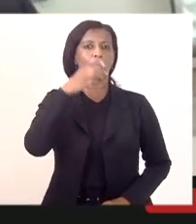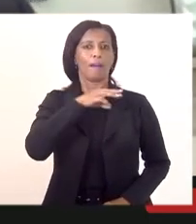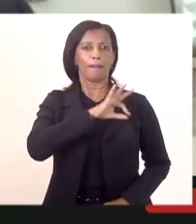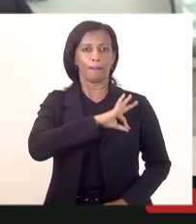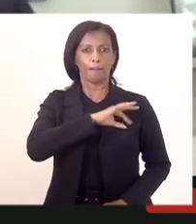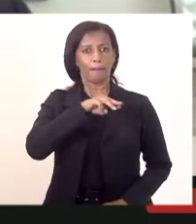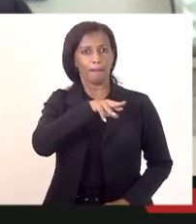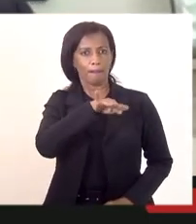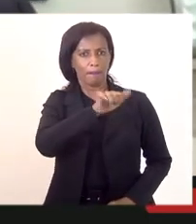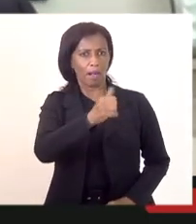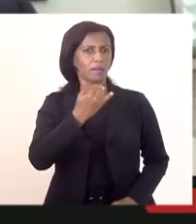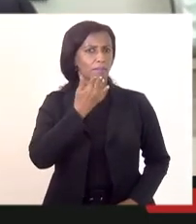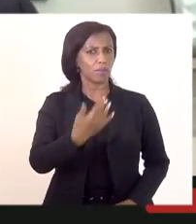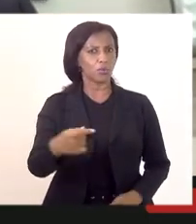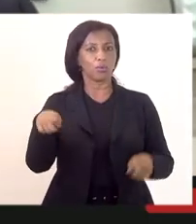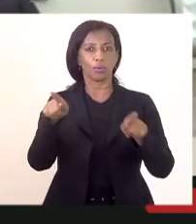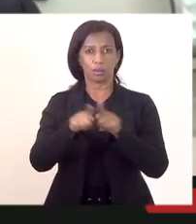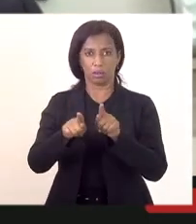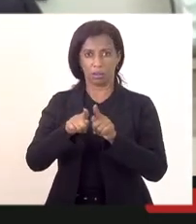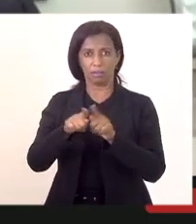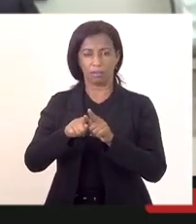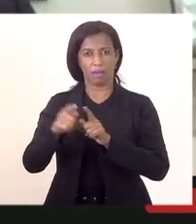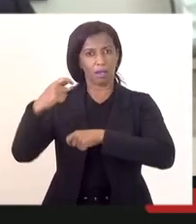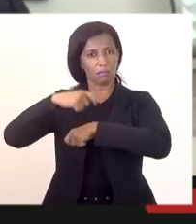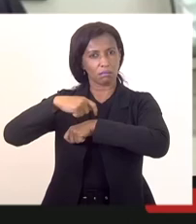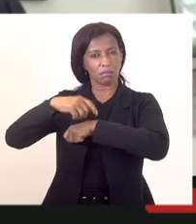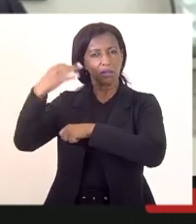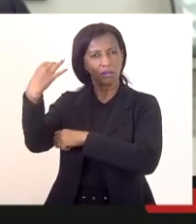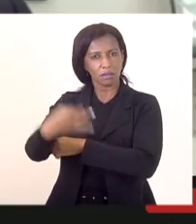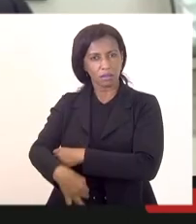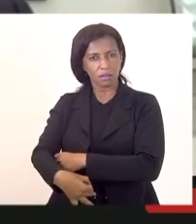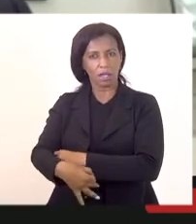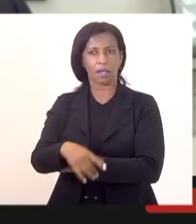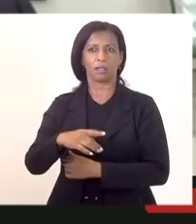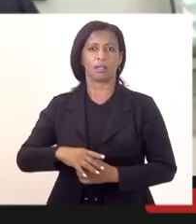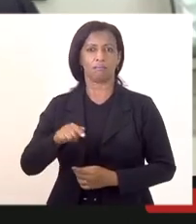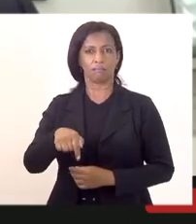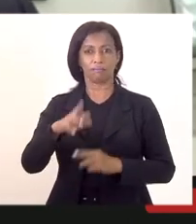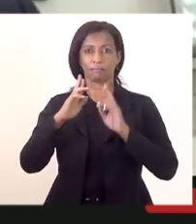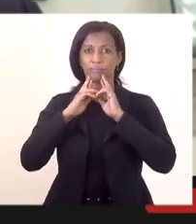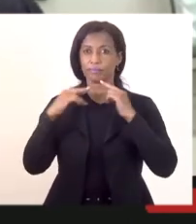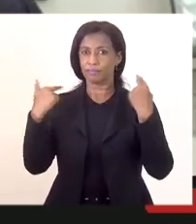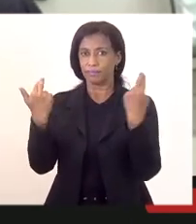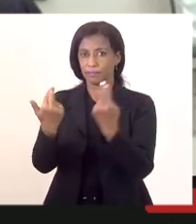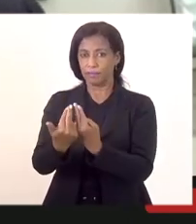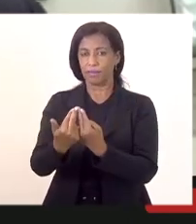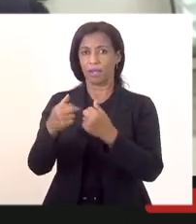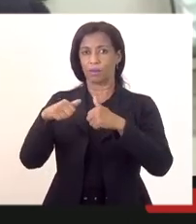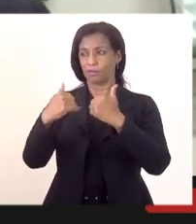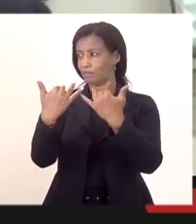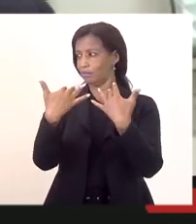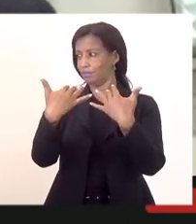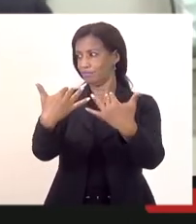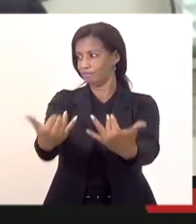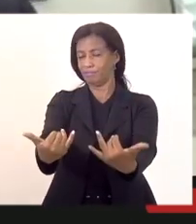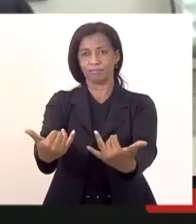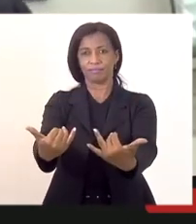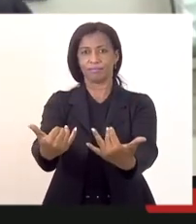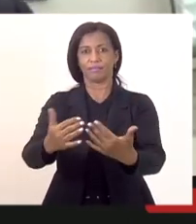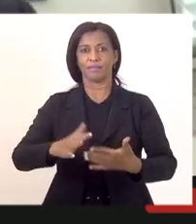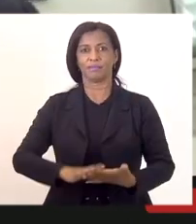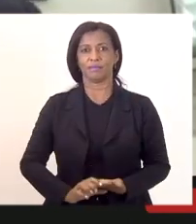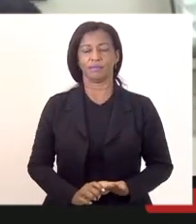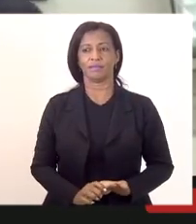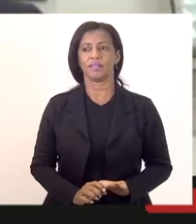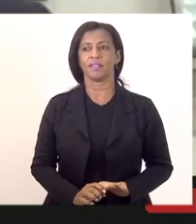solicitou oportunamente, no momento adequado, essa reunião, essa audiência, então passar a palavra para a